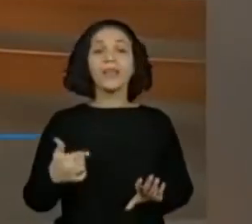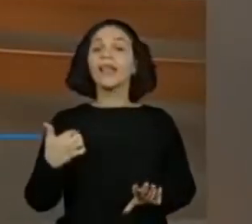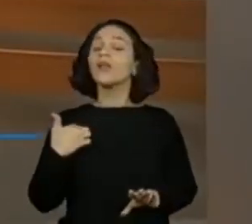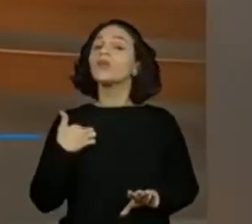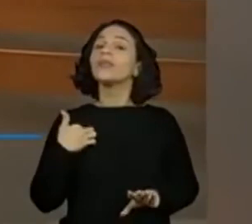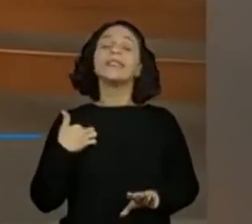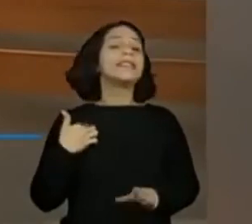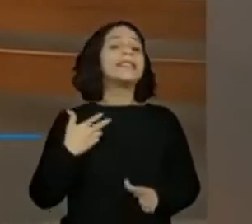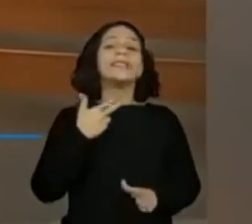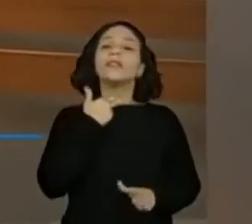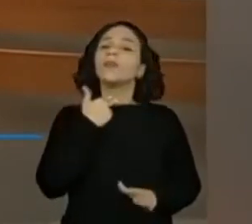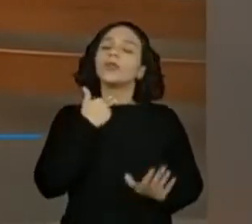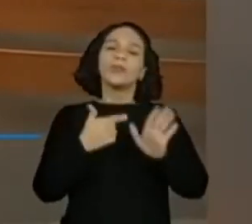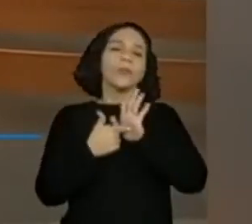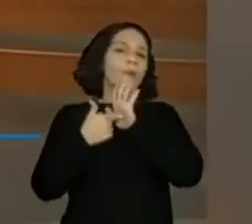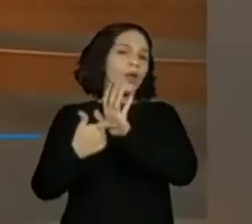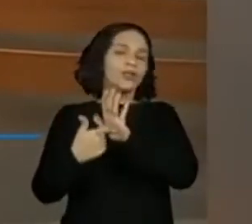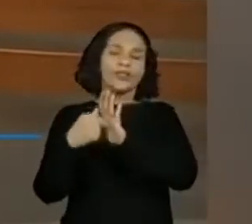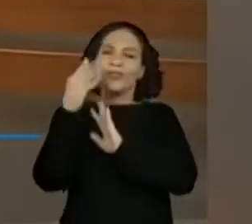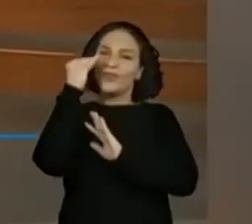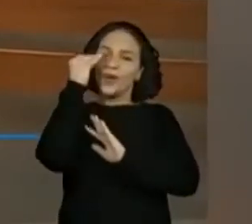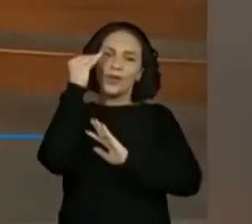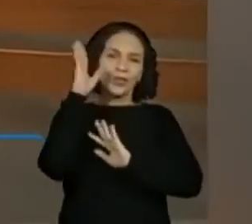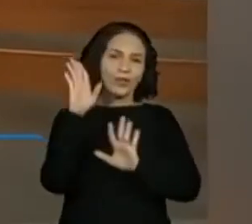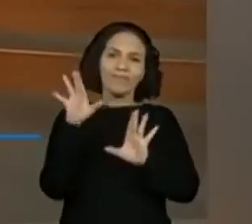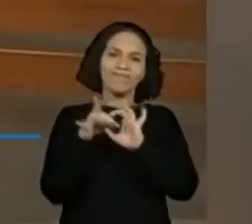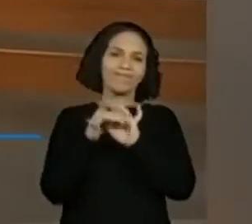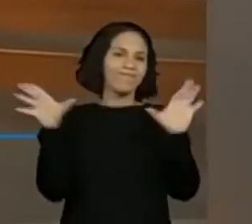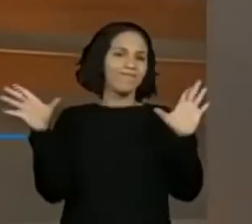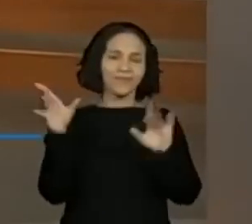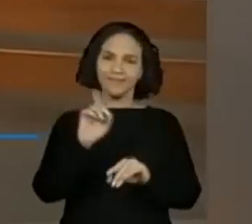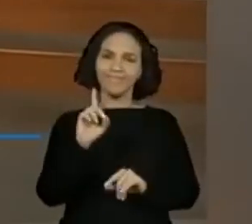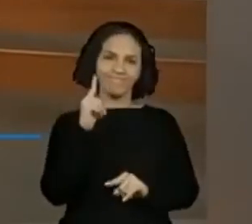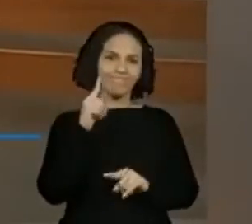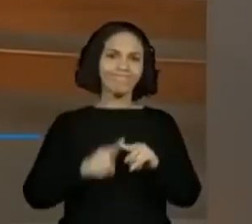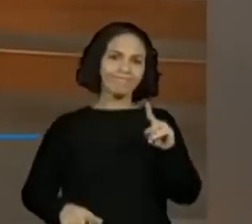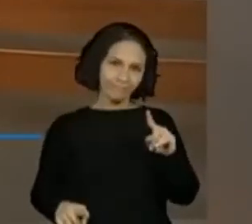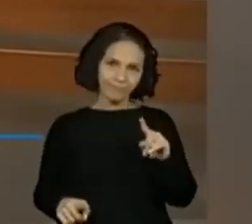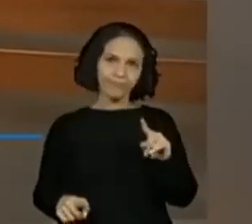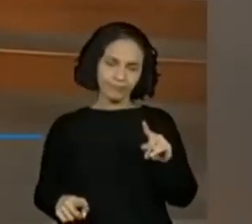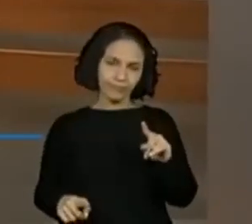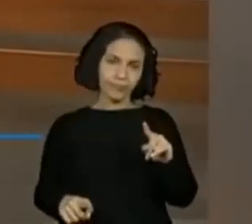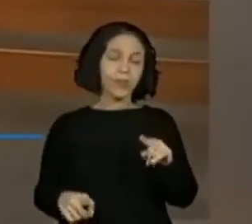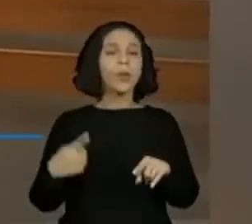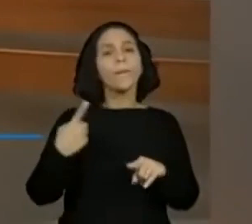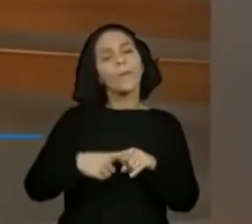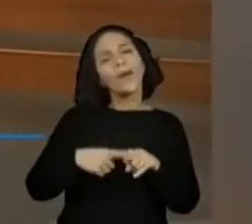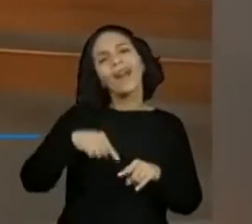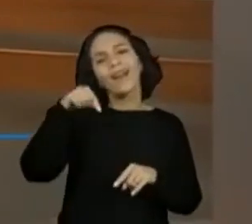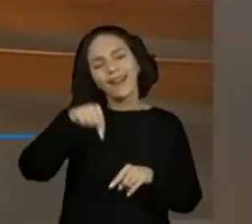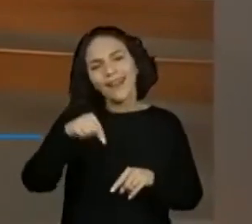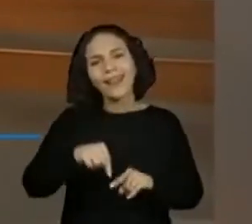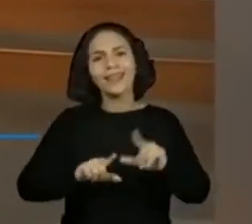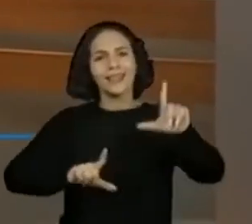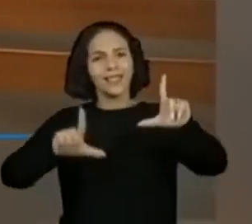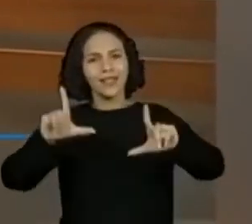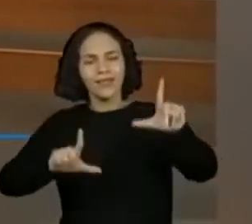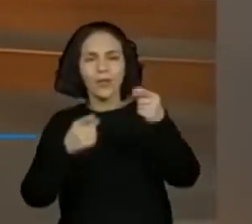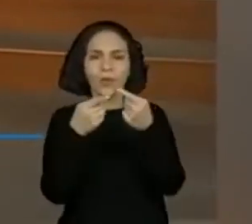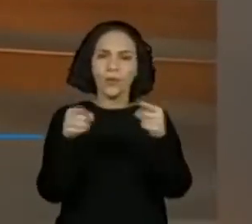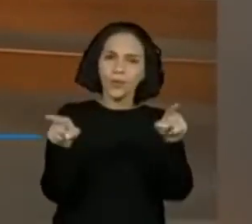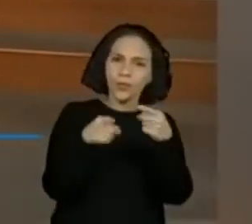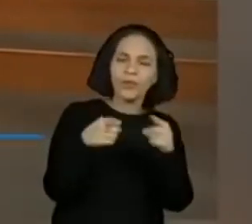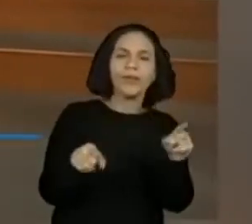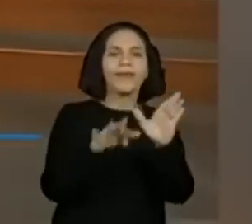pude usar a obra O Lavrador de Café. Não fui autorizada. Pois é, para utilizar alguns textos, músicas